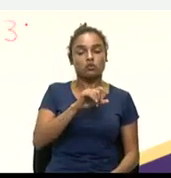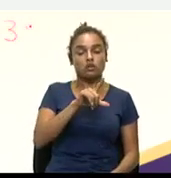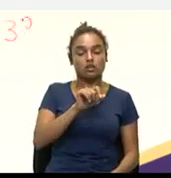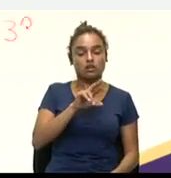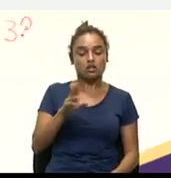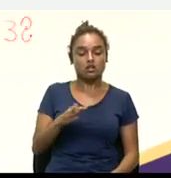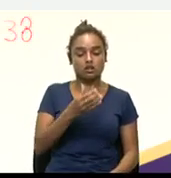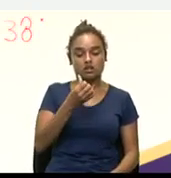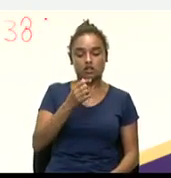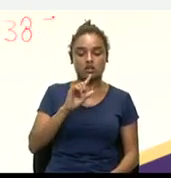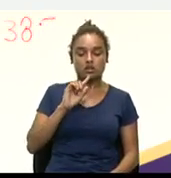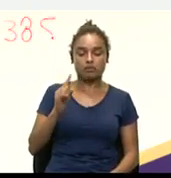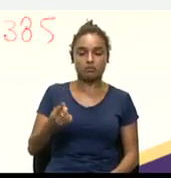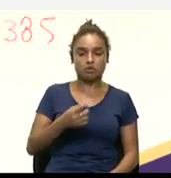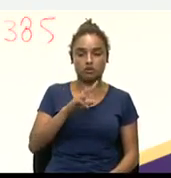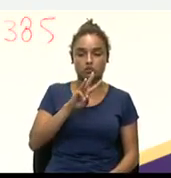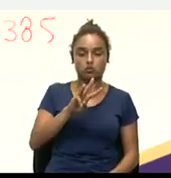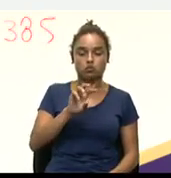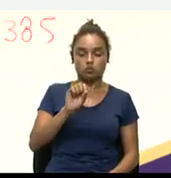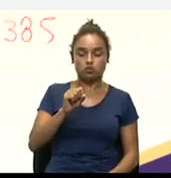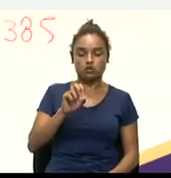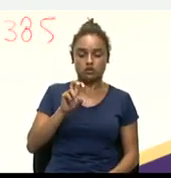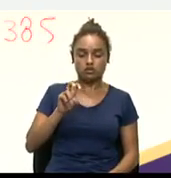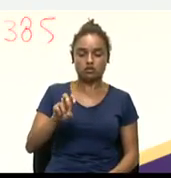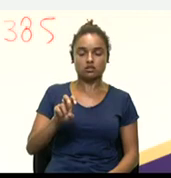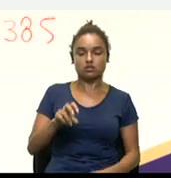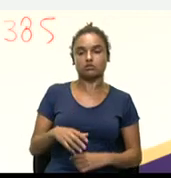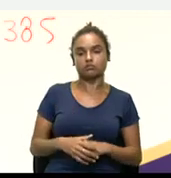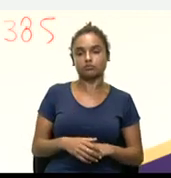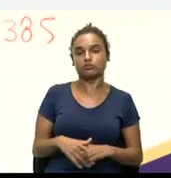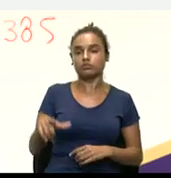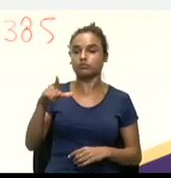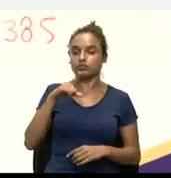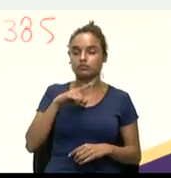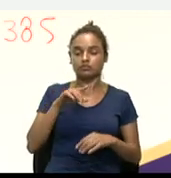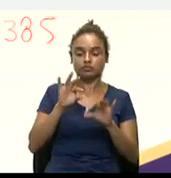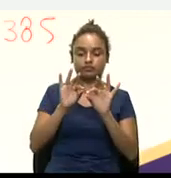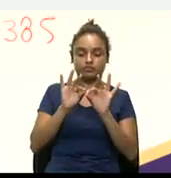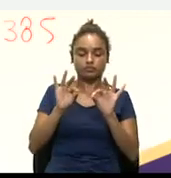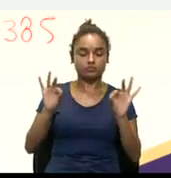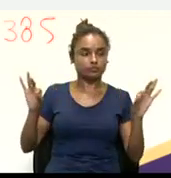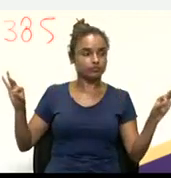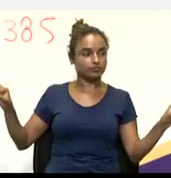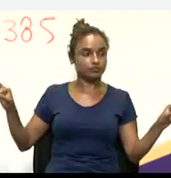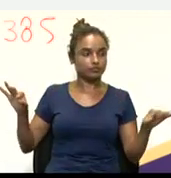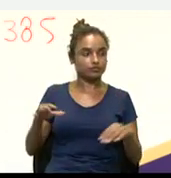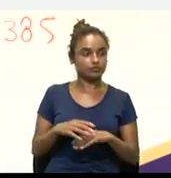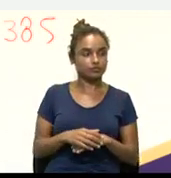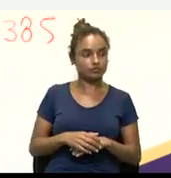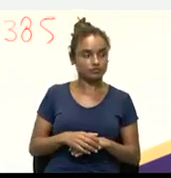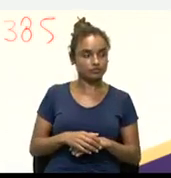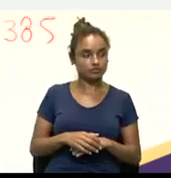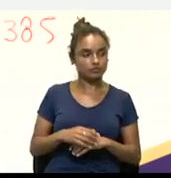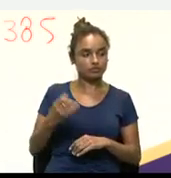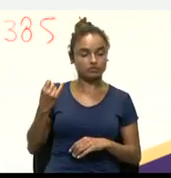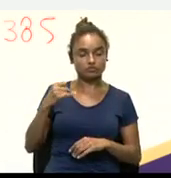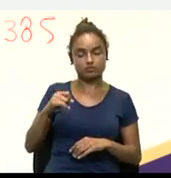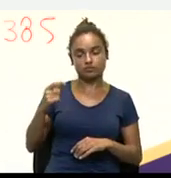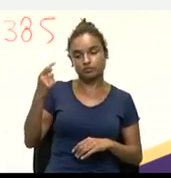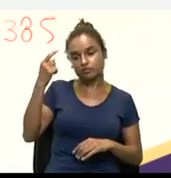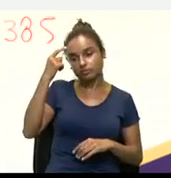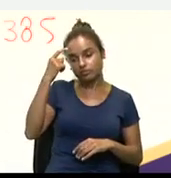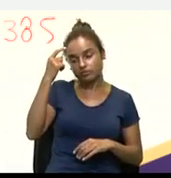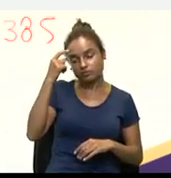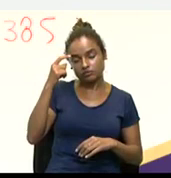.385, né? Então, existe uma linha aqui, por exemplo. E se eu pegar aqui